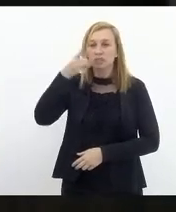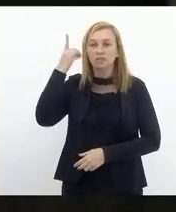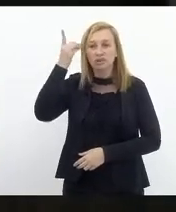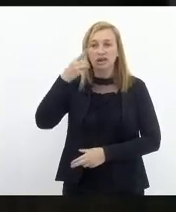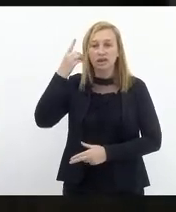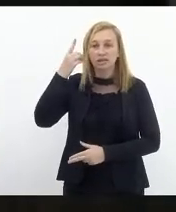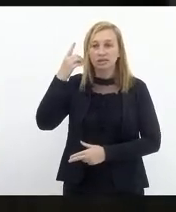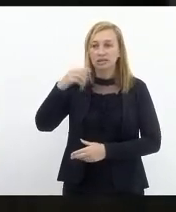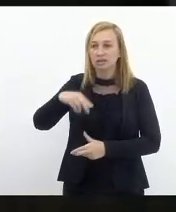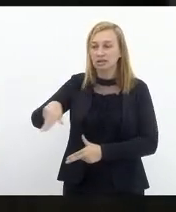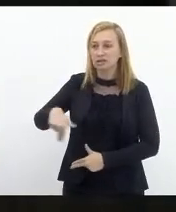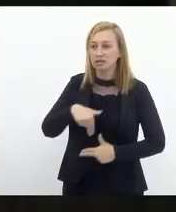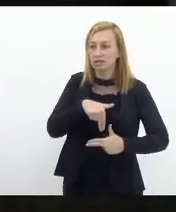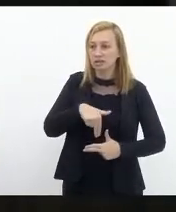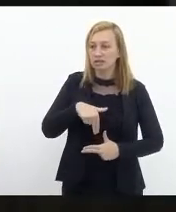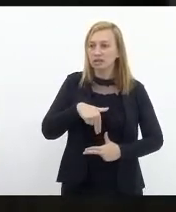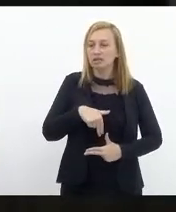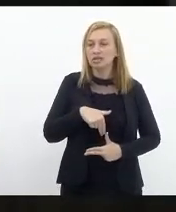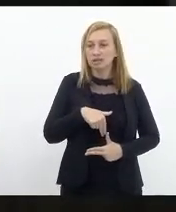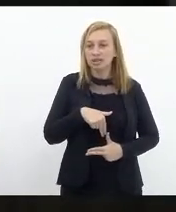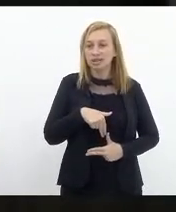é a nova deputada enfermeira Rejane.